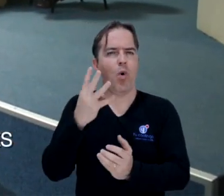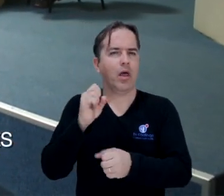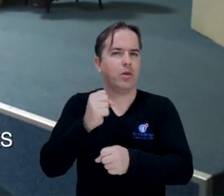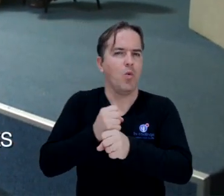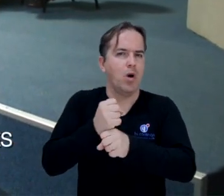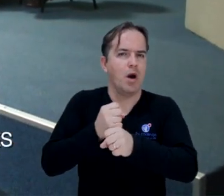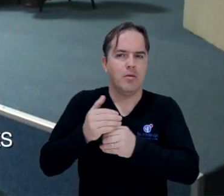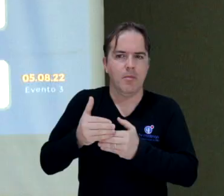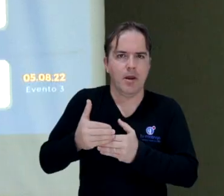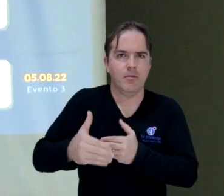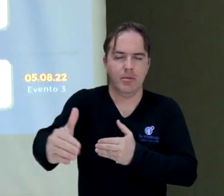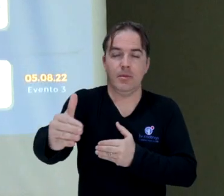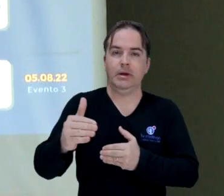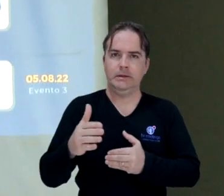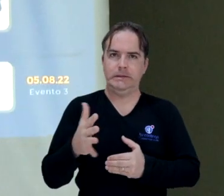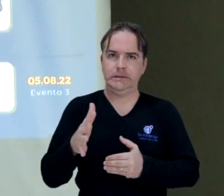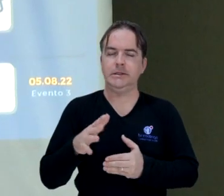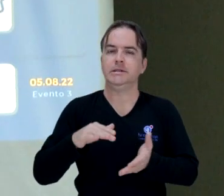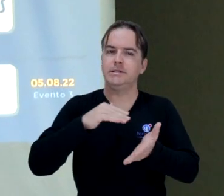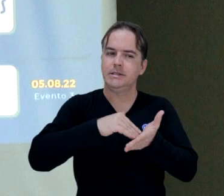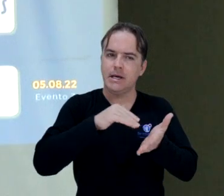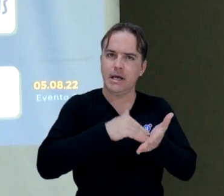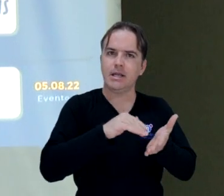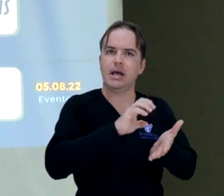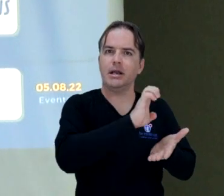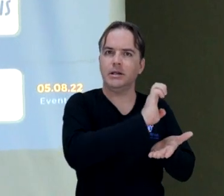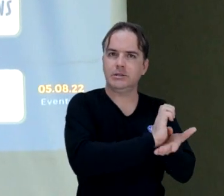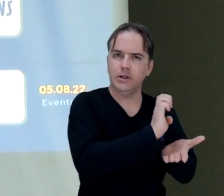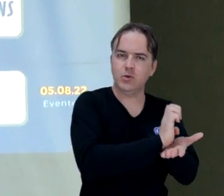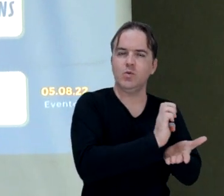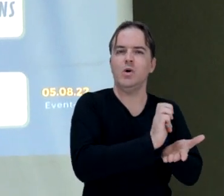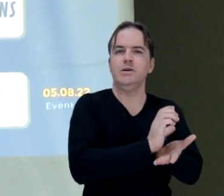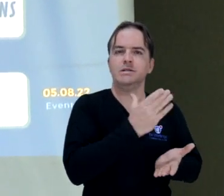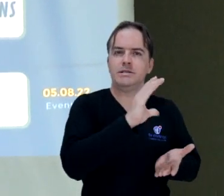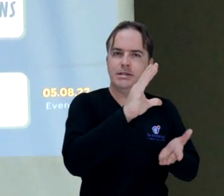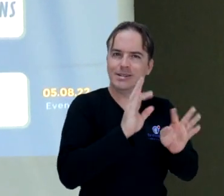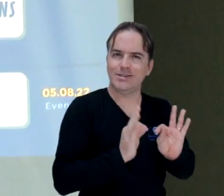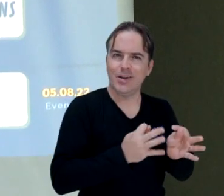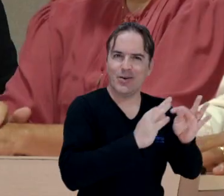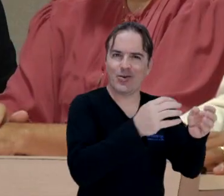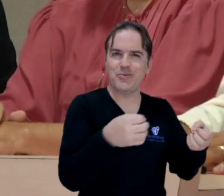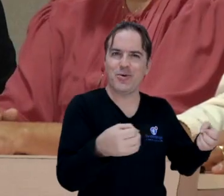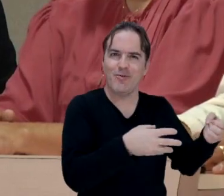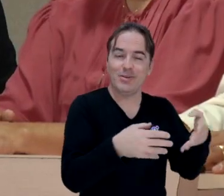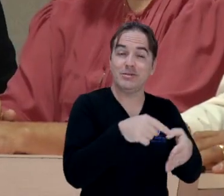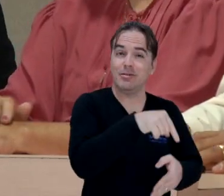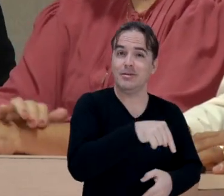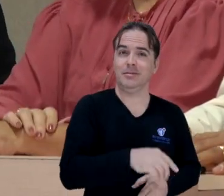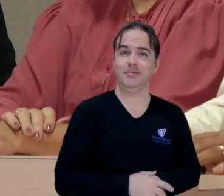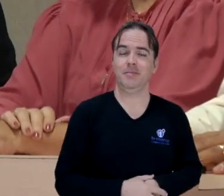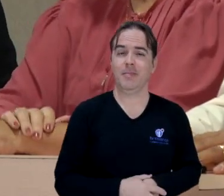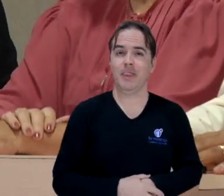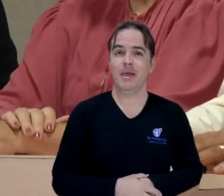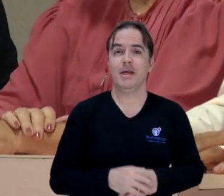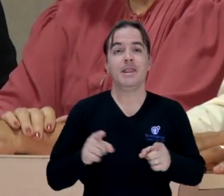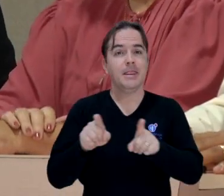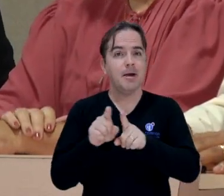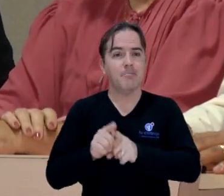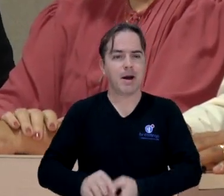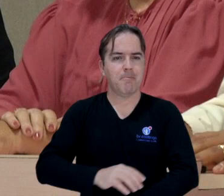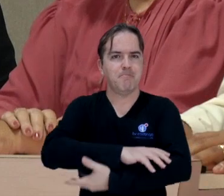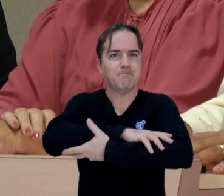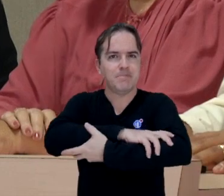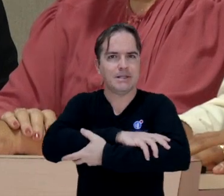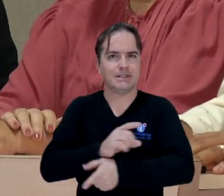próximos quatro anos é uma iniciativa da Secretaria Estadual de Ciência, Tecnologia e Inovação do Estado, em